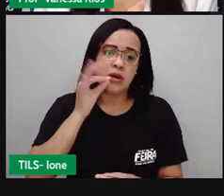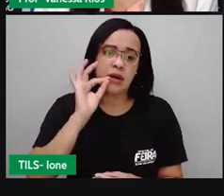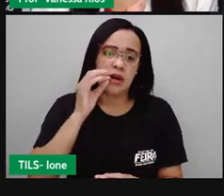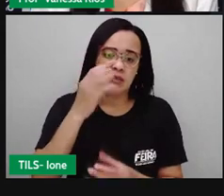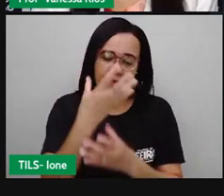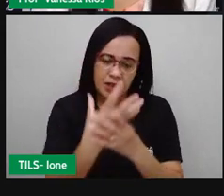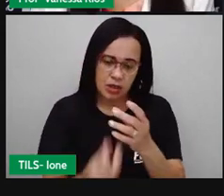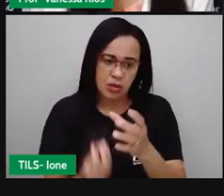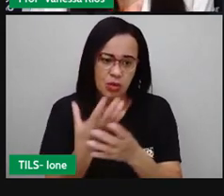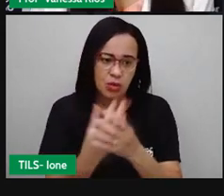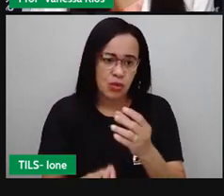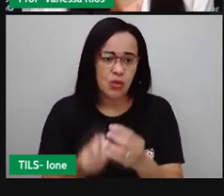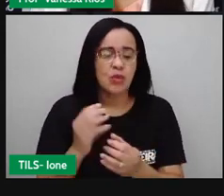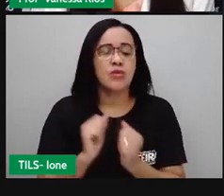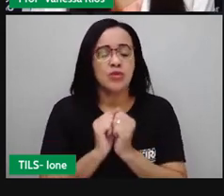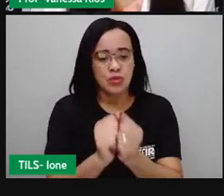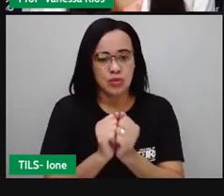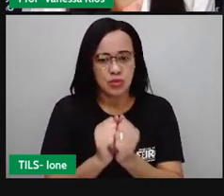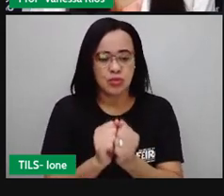junto, né?